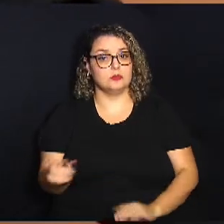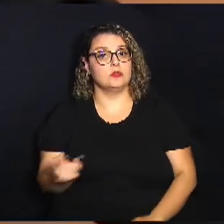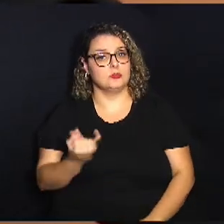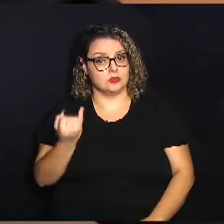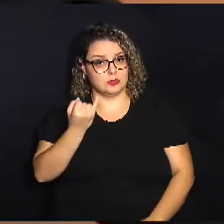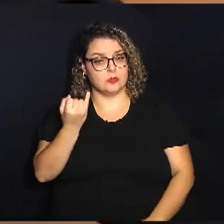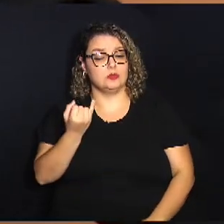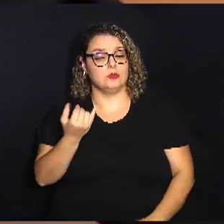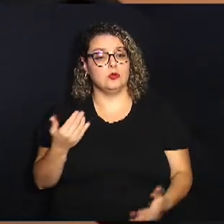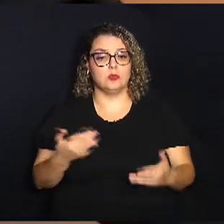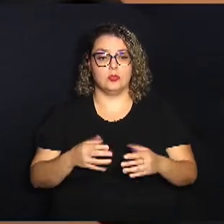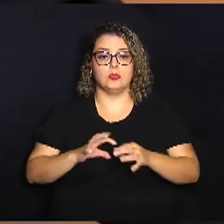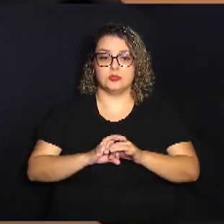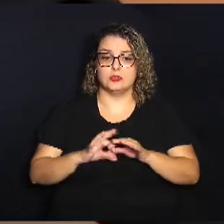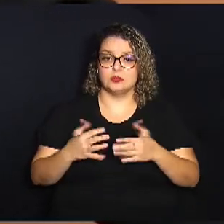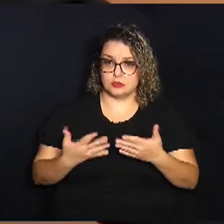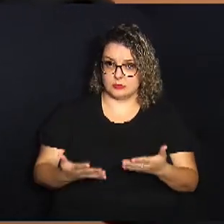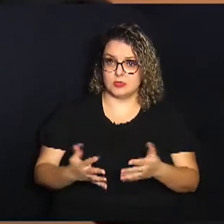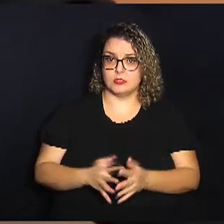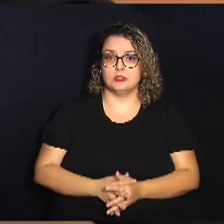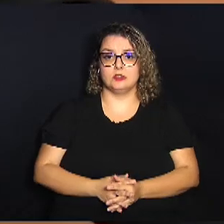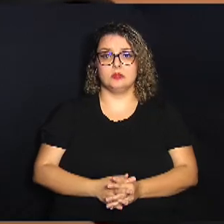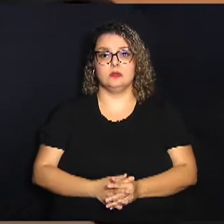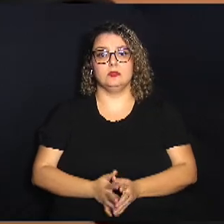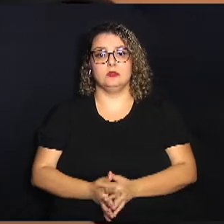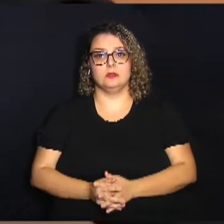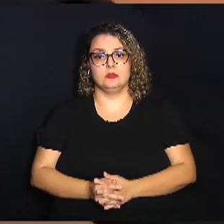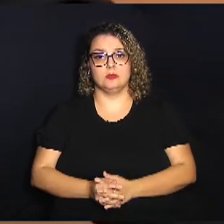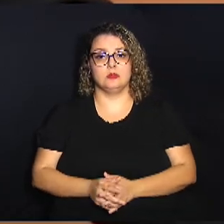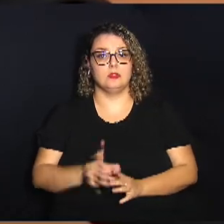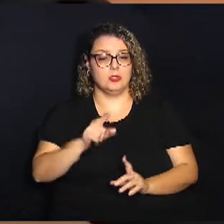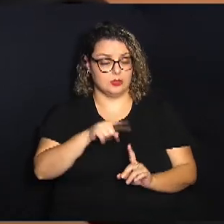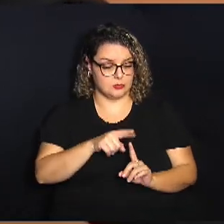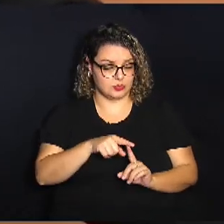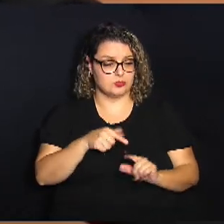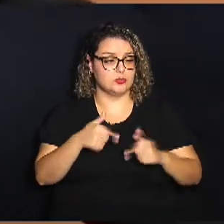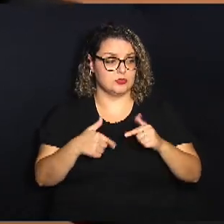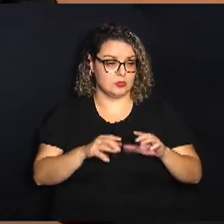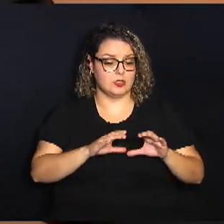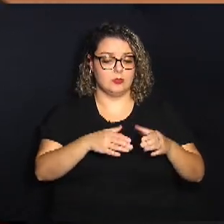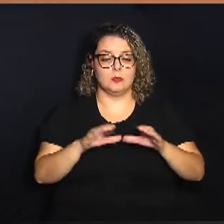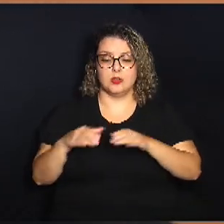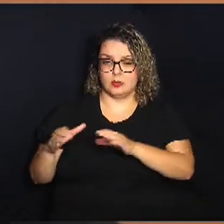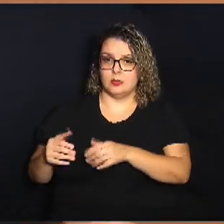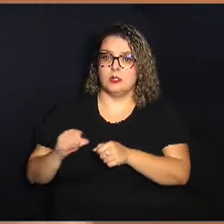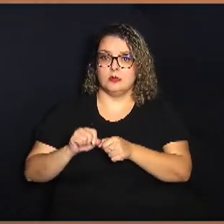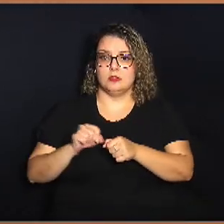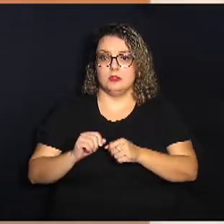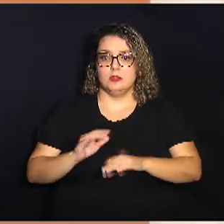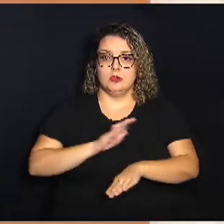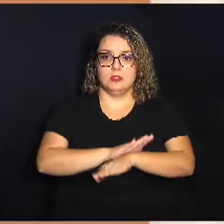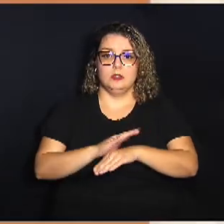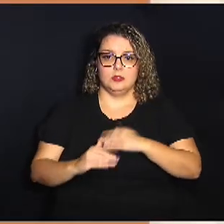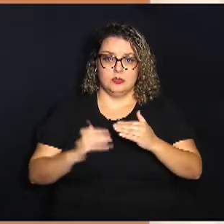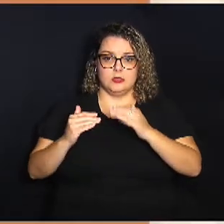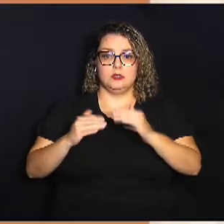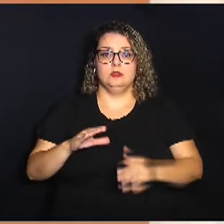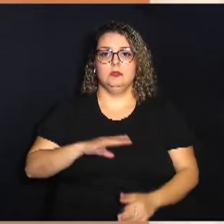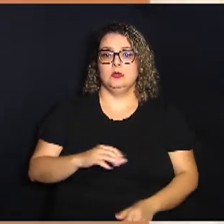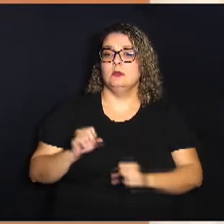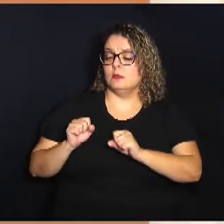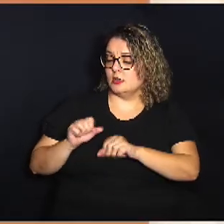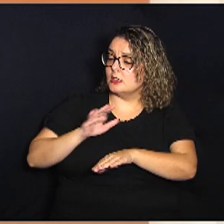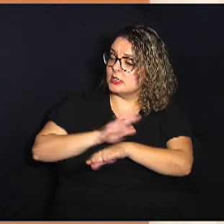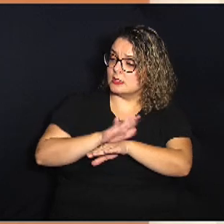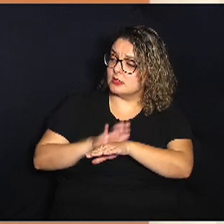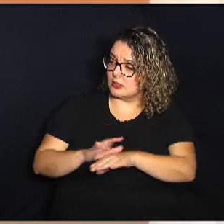foram hoje deliberados e assim esse é o tipo de trabalho que as comissões fazem para ajudar o crescimento da cidade poder contribuir aqui